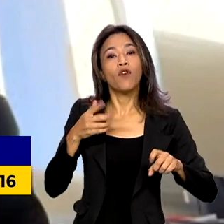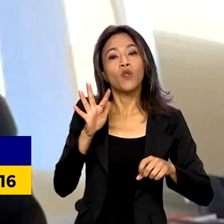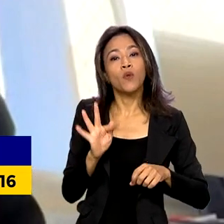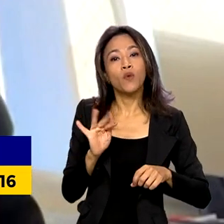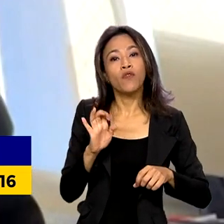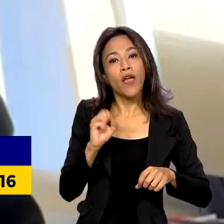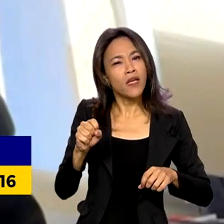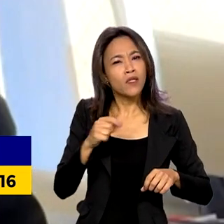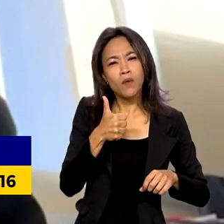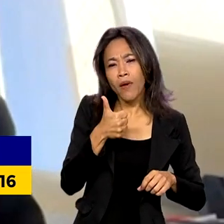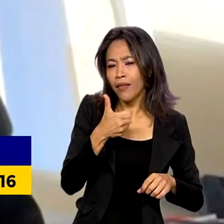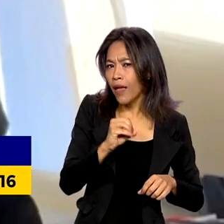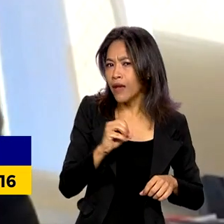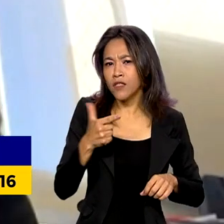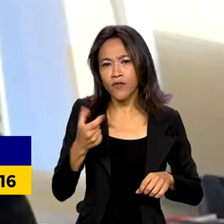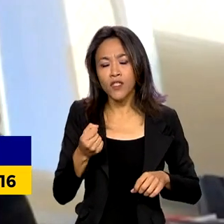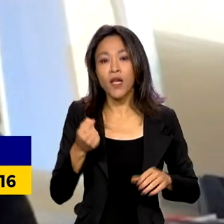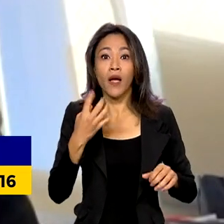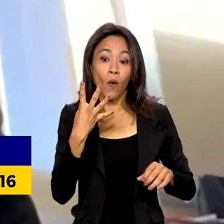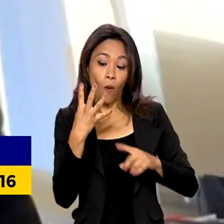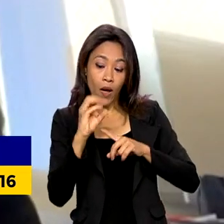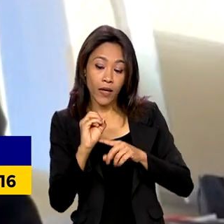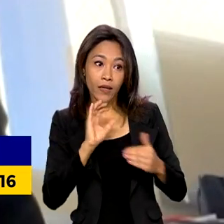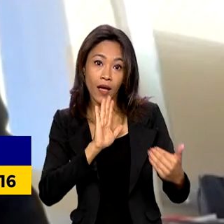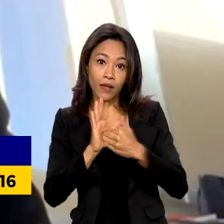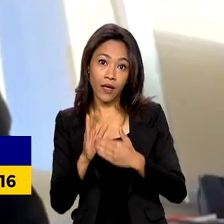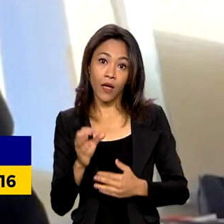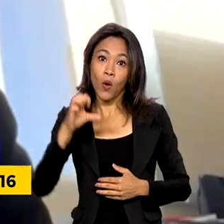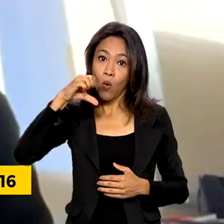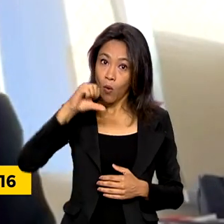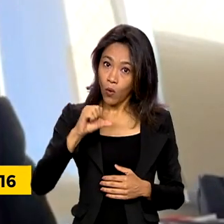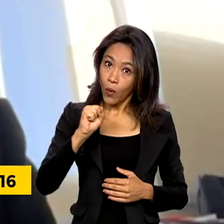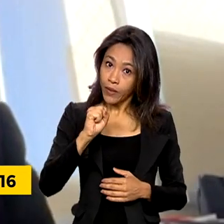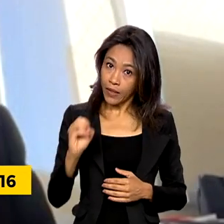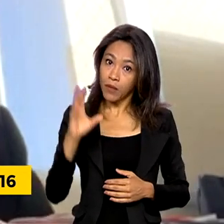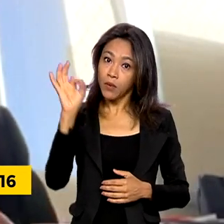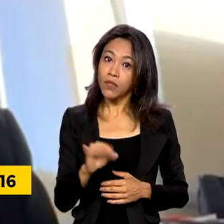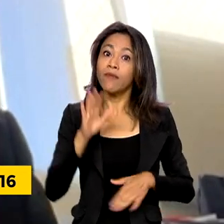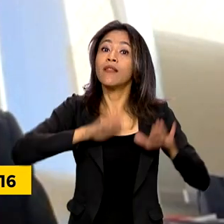10% nem 20%, é 40% ou 80%, dependendo do município aonde ele foi alocado.